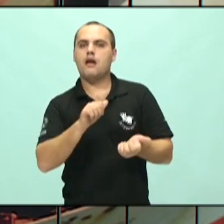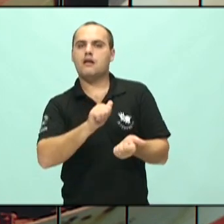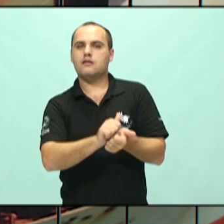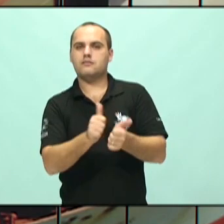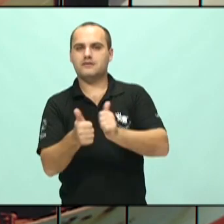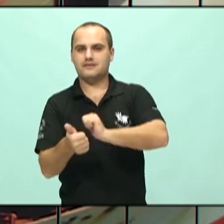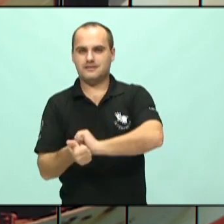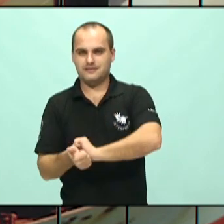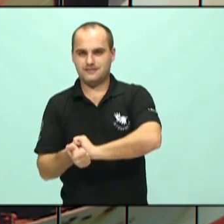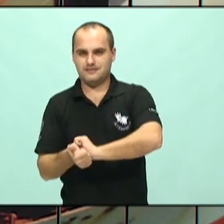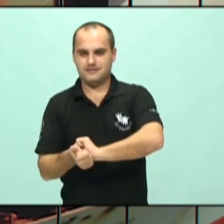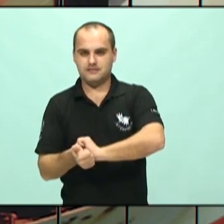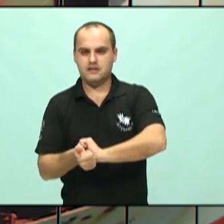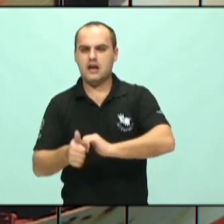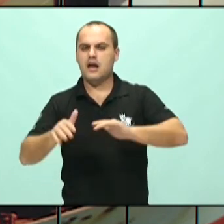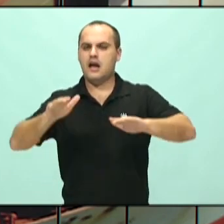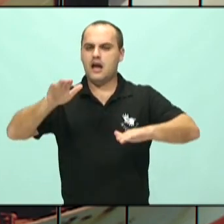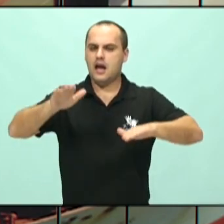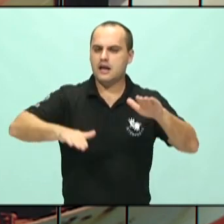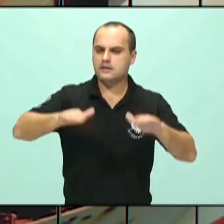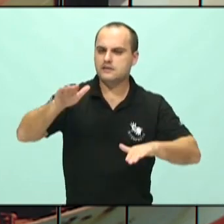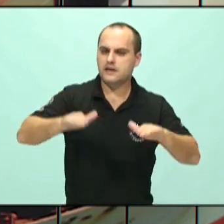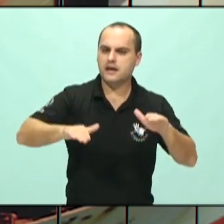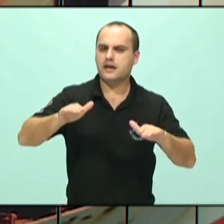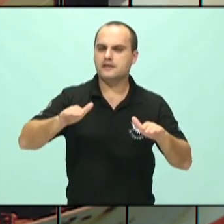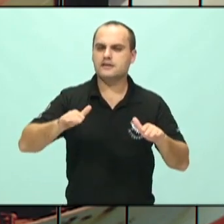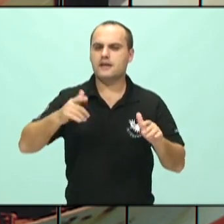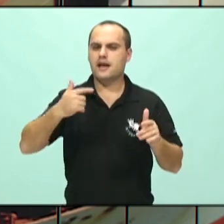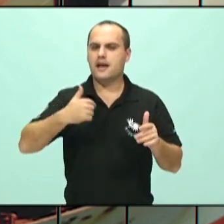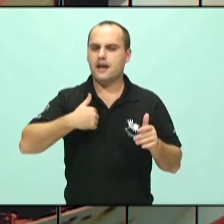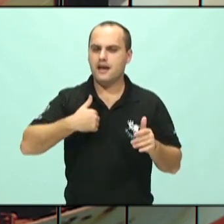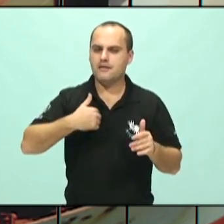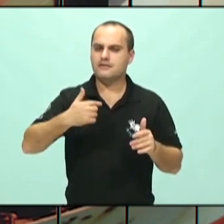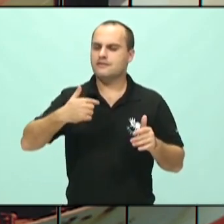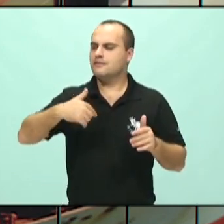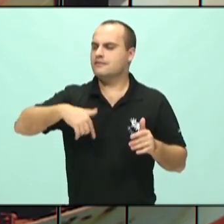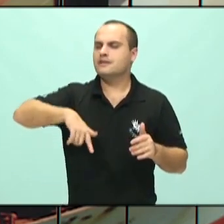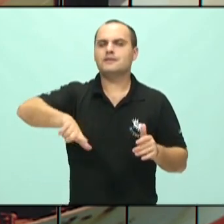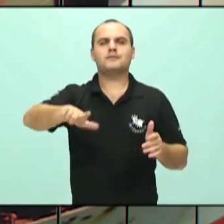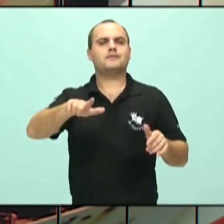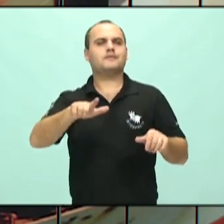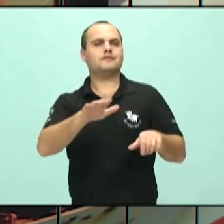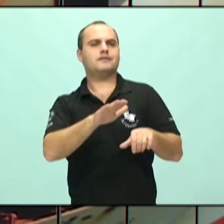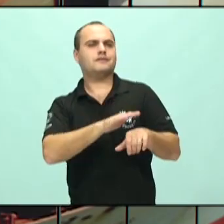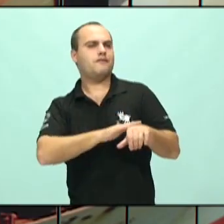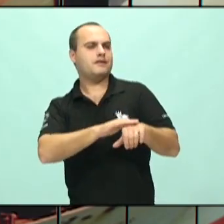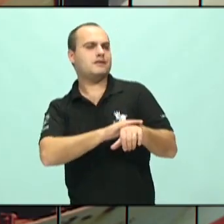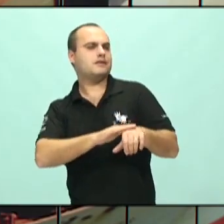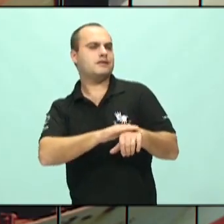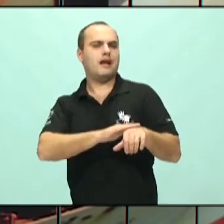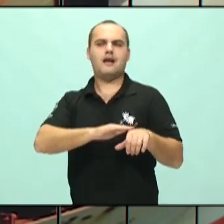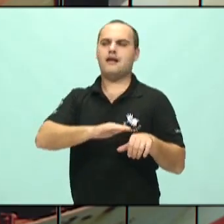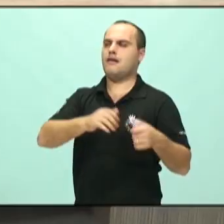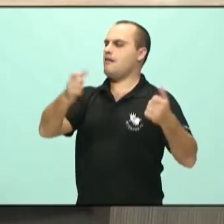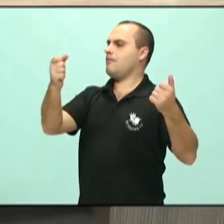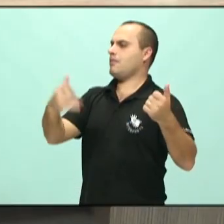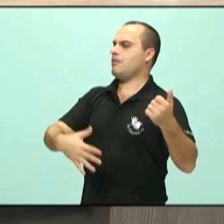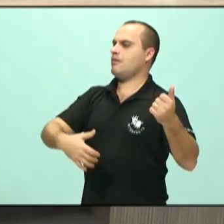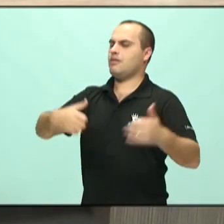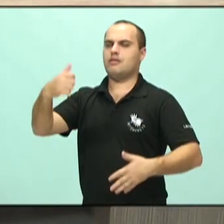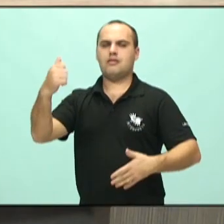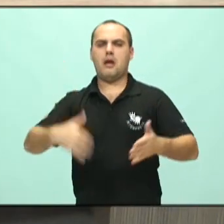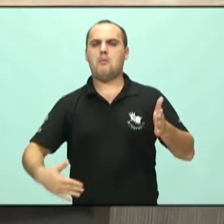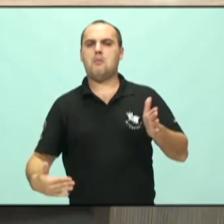Então, às vezes, eu estou indo de muito, de peito aberto para tudo, às vezes, eu estou realmente indo além do meu